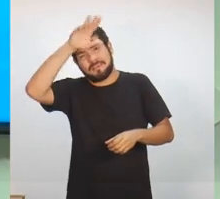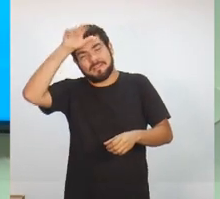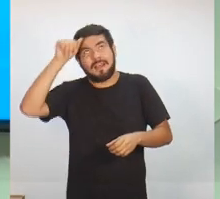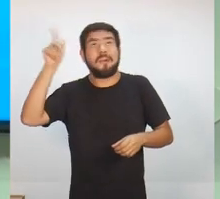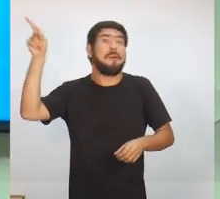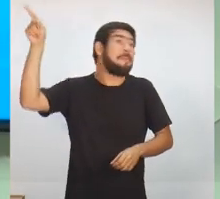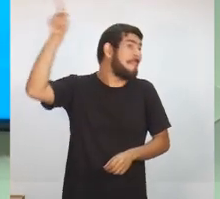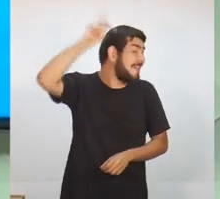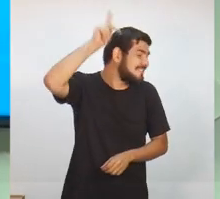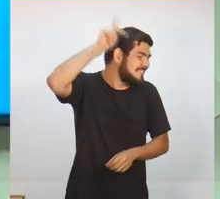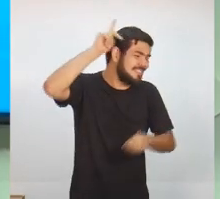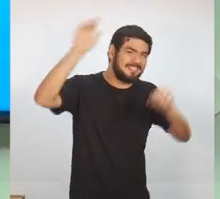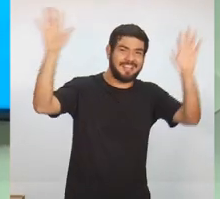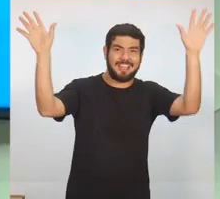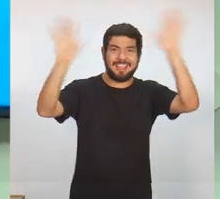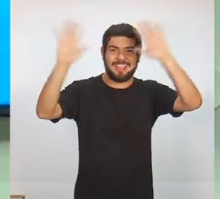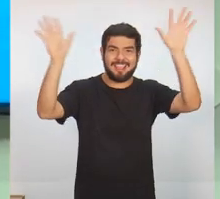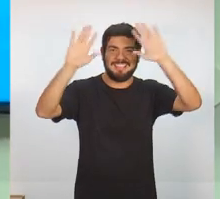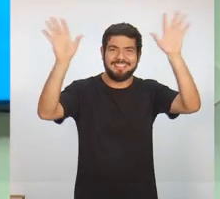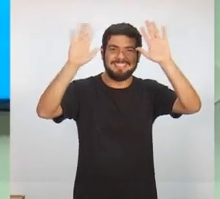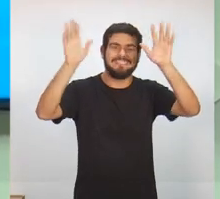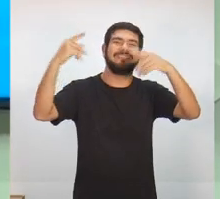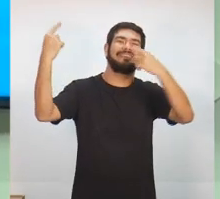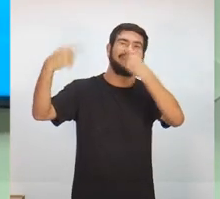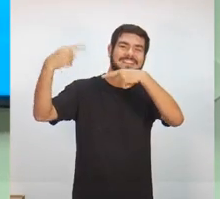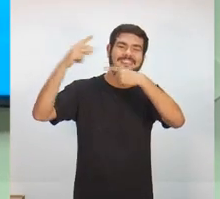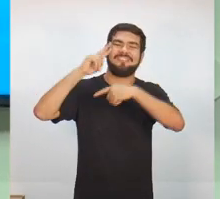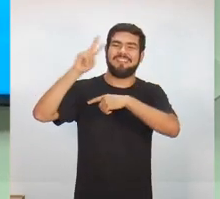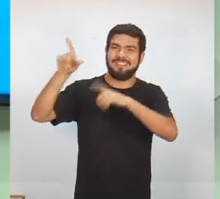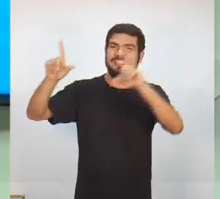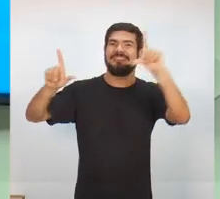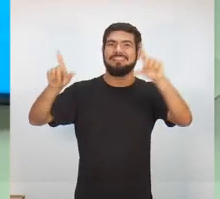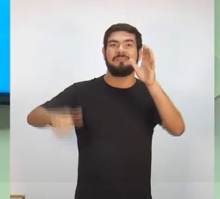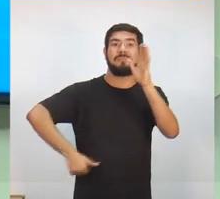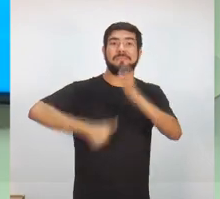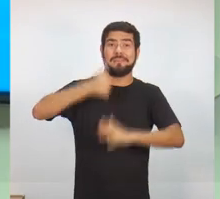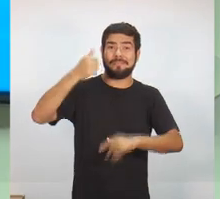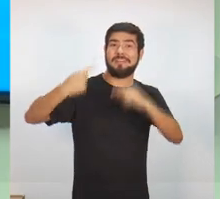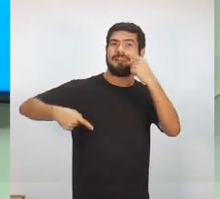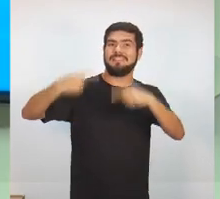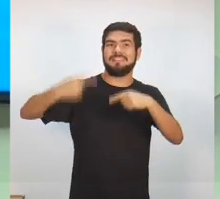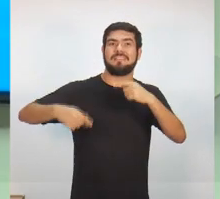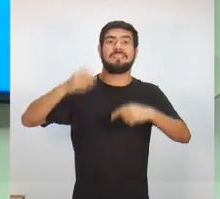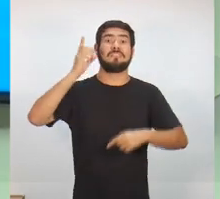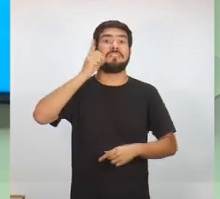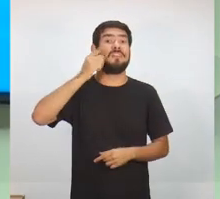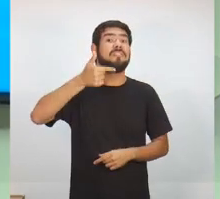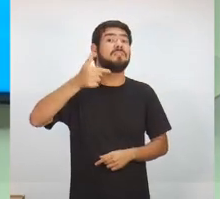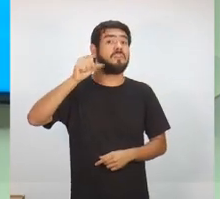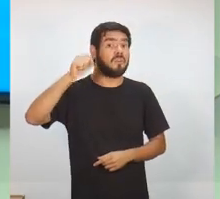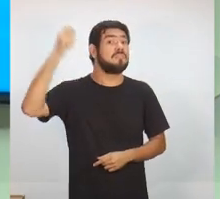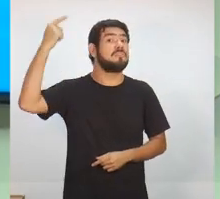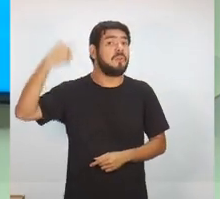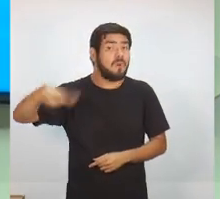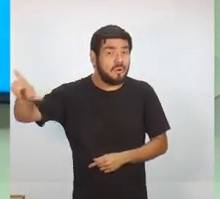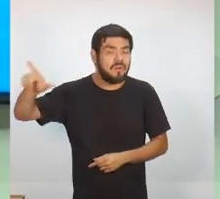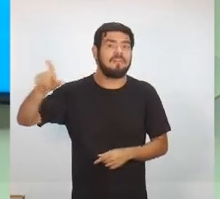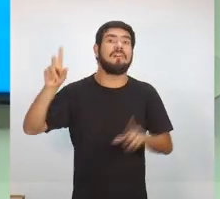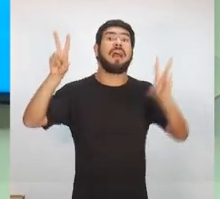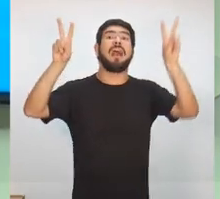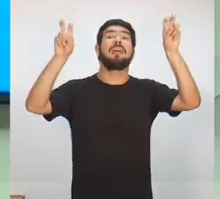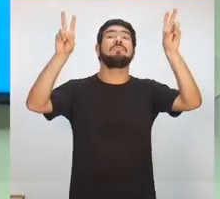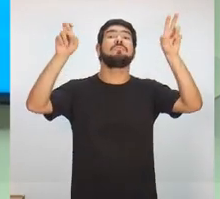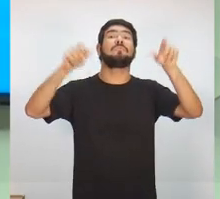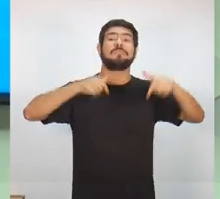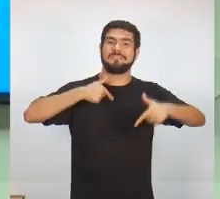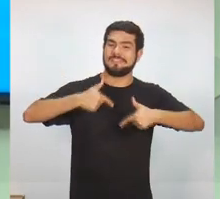Parintins, que está todo mundo acompanhando também aqui o nosso debate, o primeiro debate da TV em Tempo, no dia 28 vai ter outro, de geração de emprego e renda, a gente